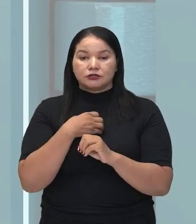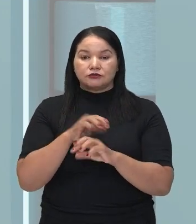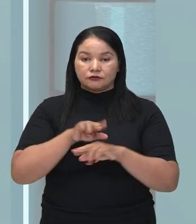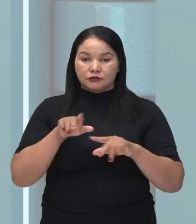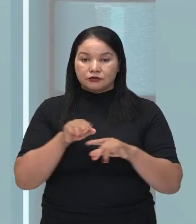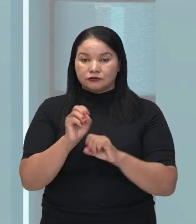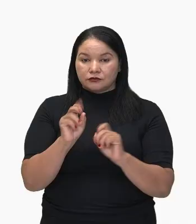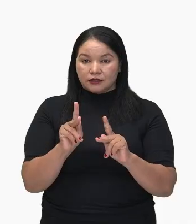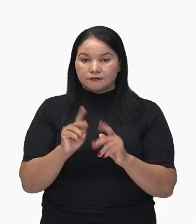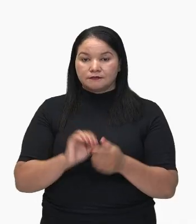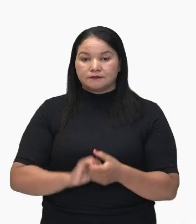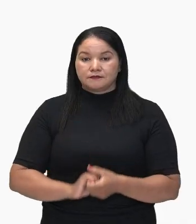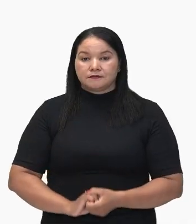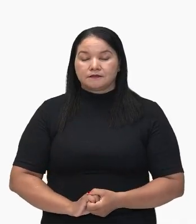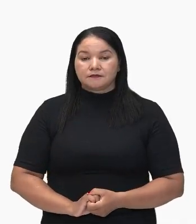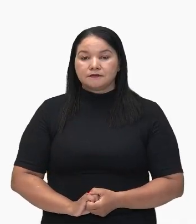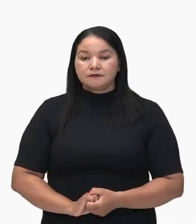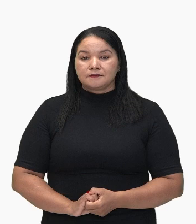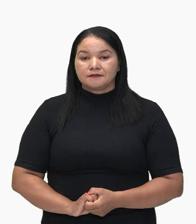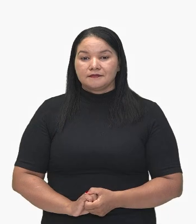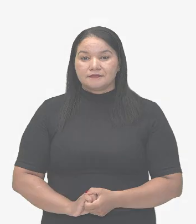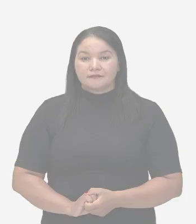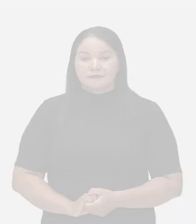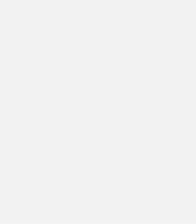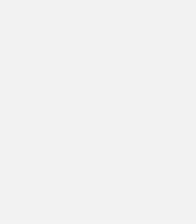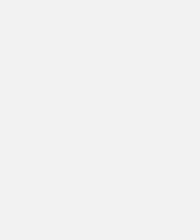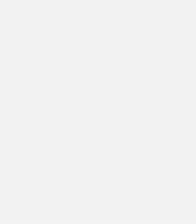Muito bem. Música